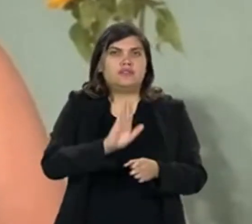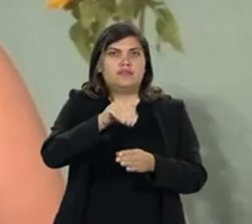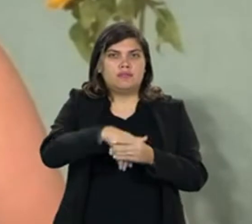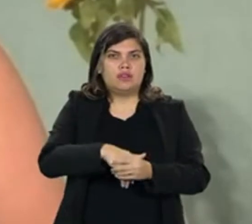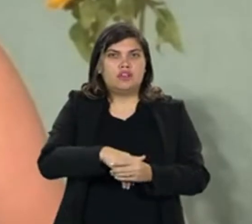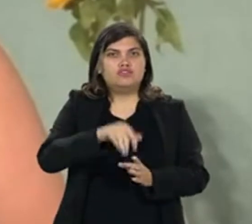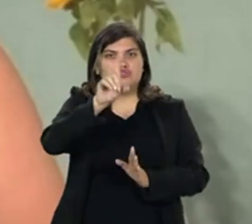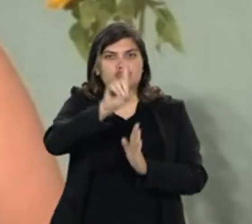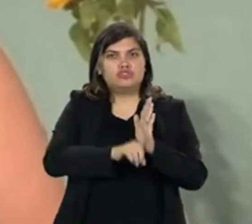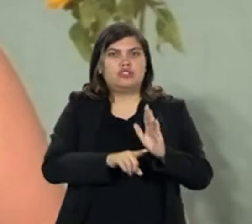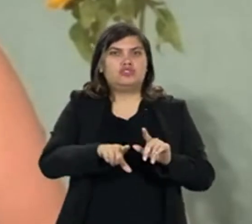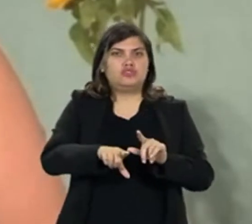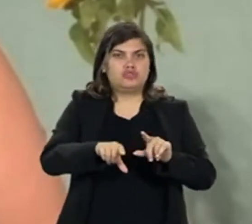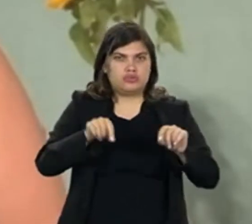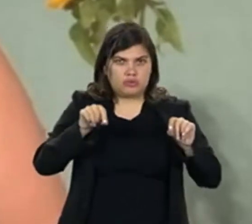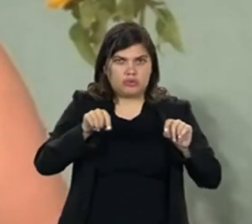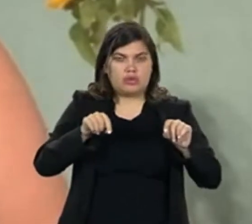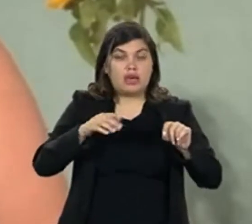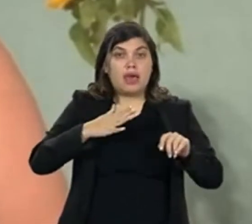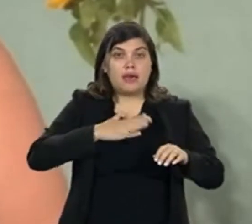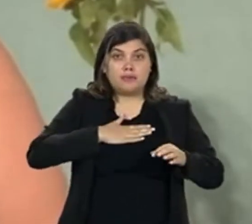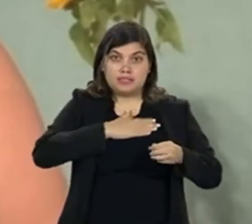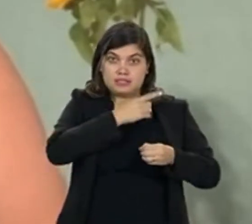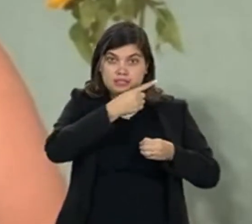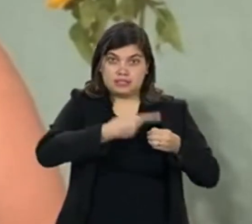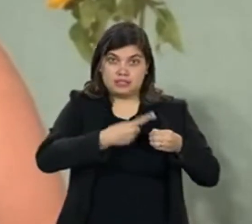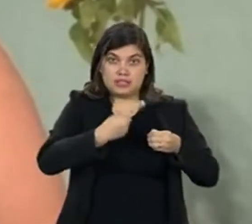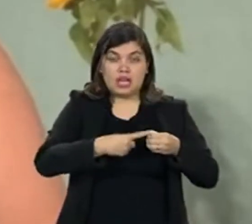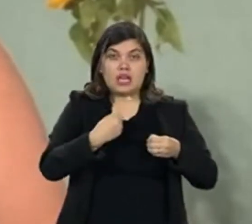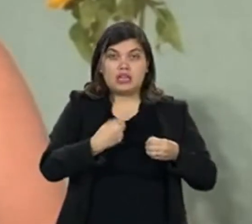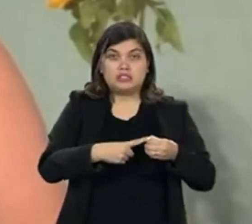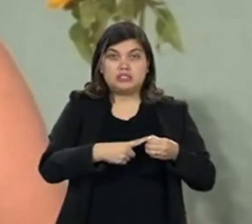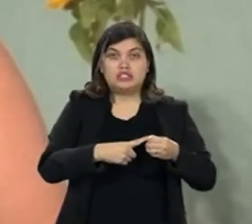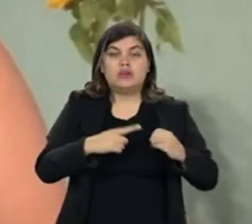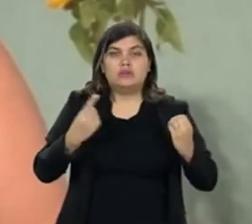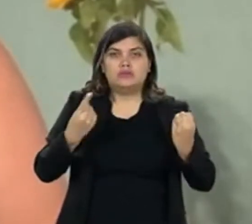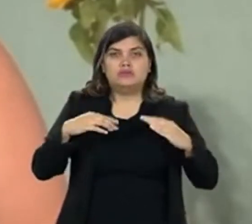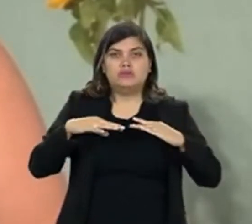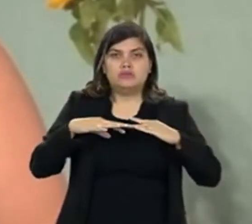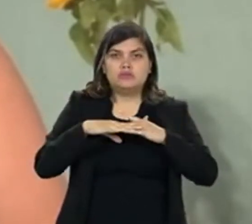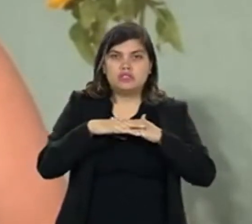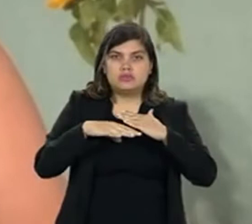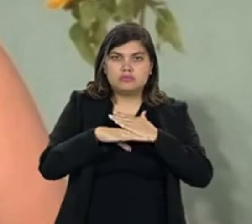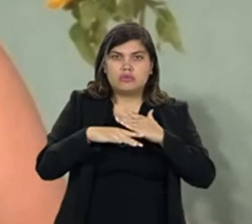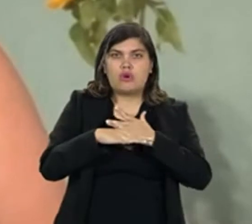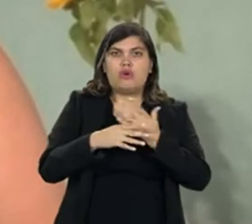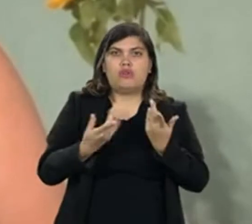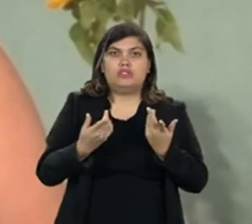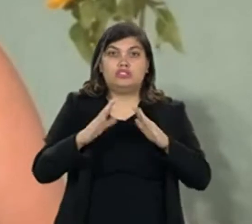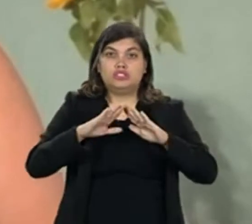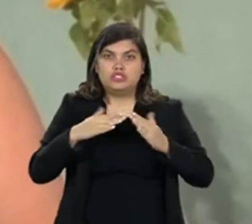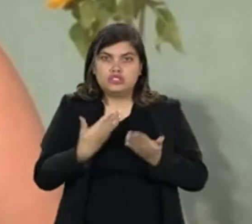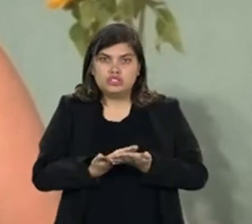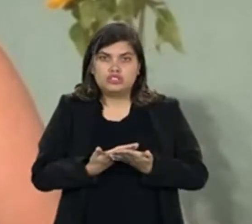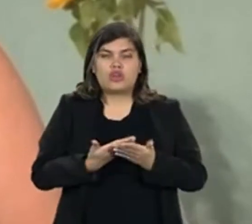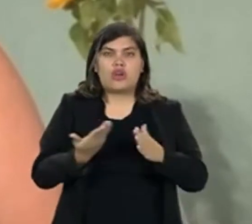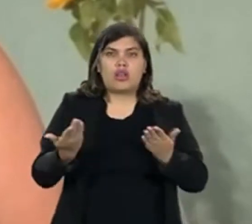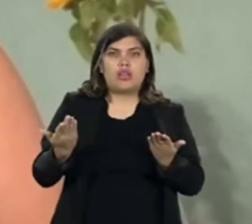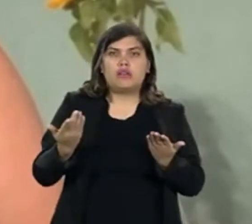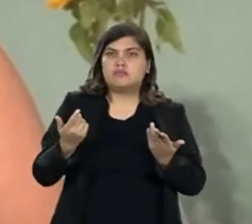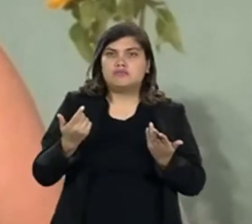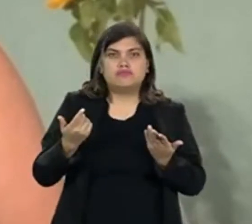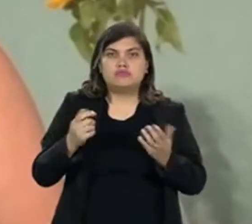nosso direito ao voto, o direito de escolha. Então a minha cidade, o transporte que a gente usa, a